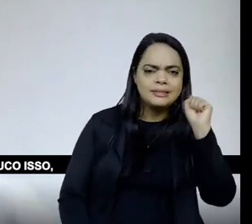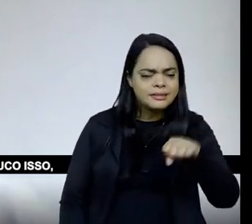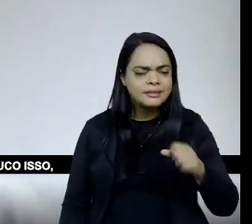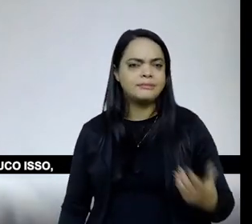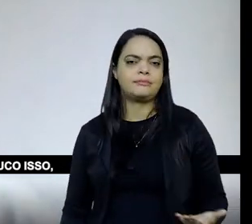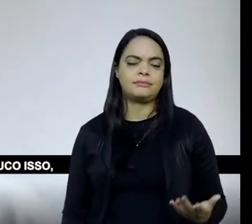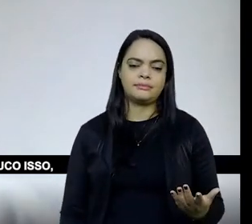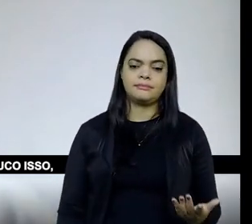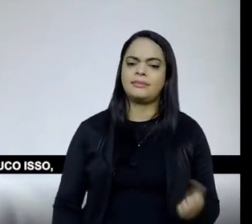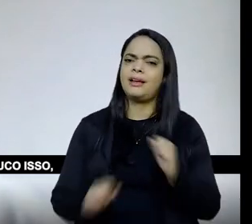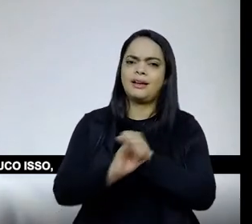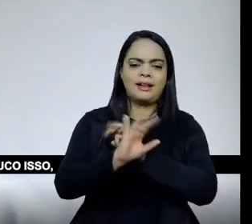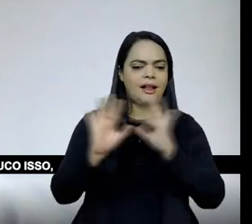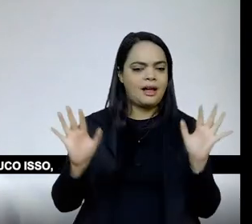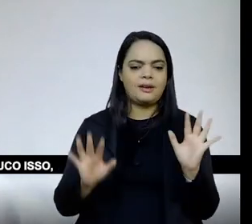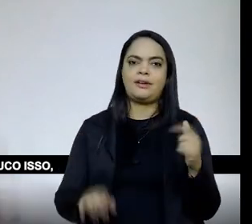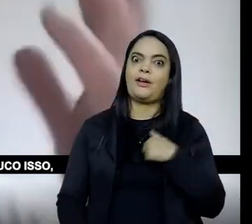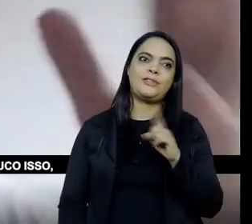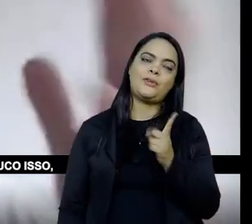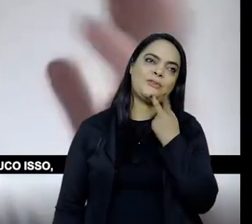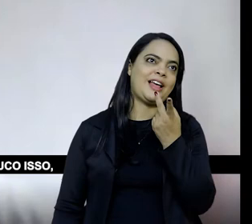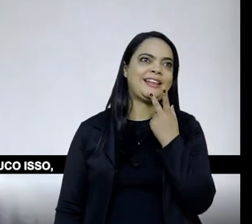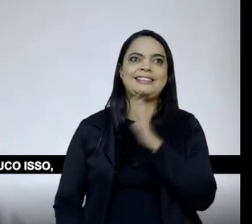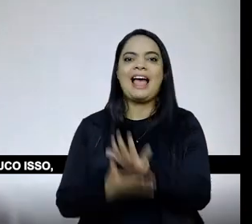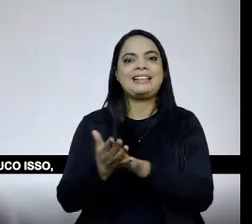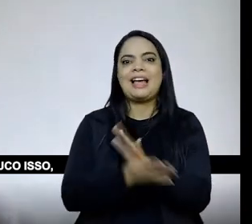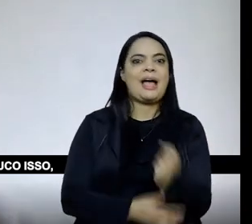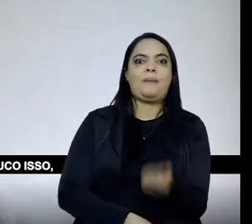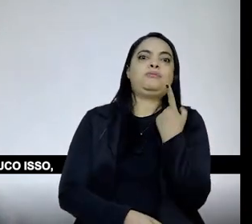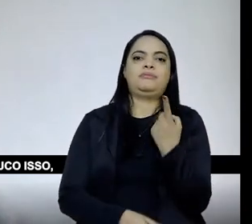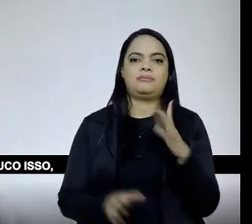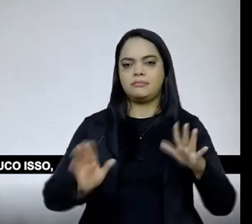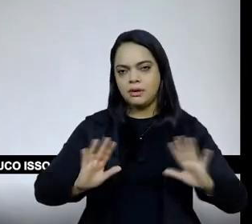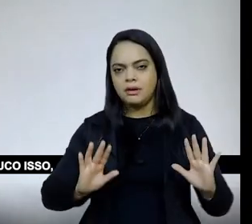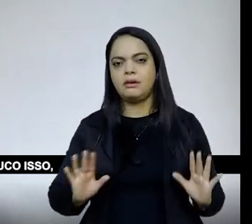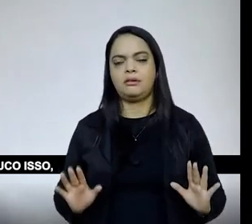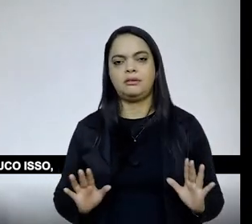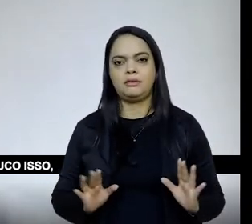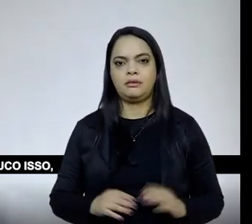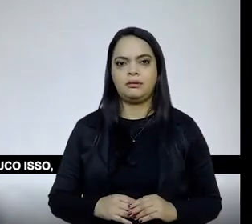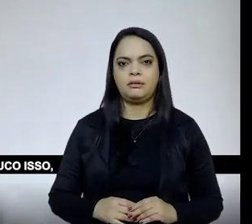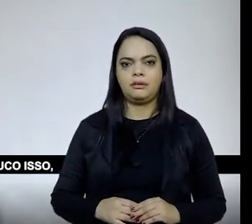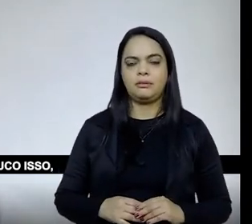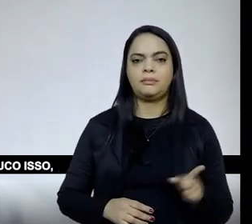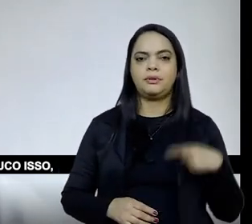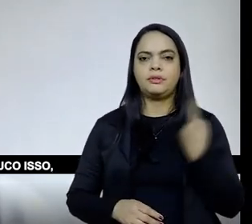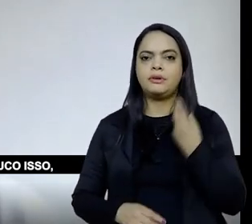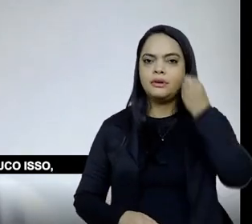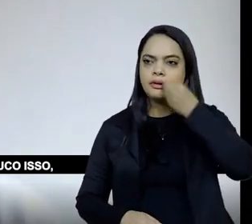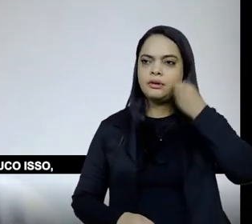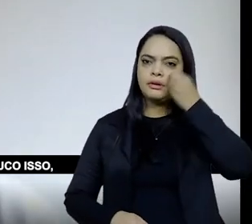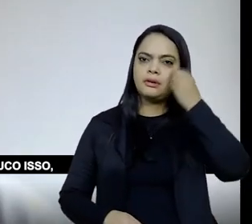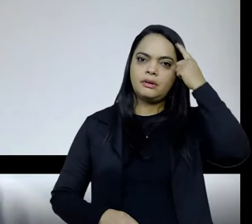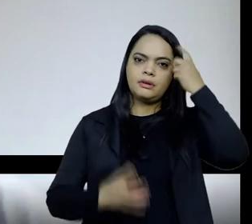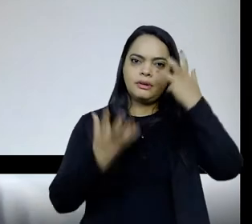gente, não estou falando de bizarrice, ou seja, claro, mas a experiência que a gente tem no Pensar também mostra